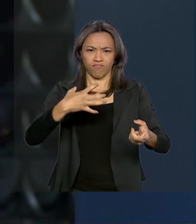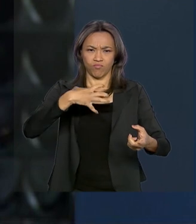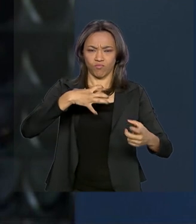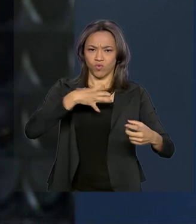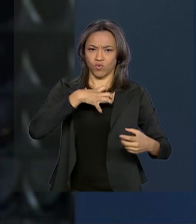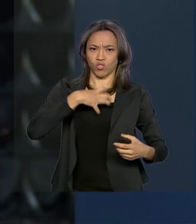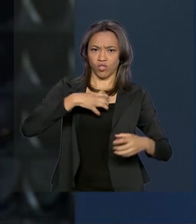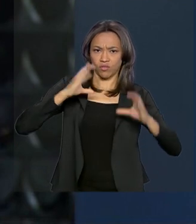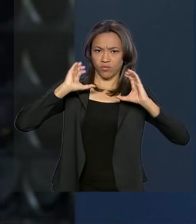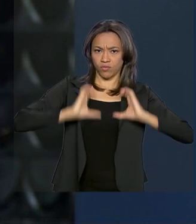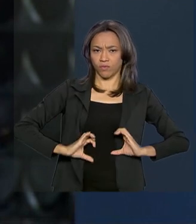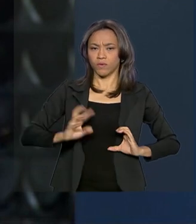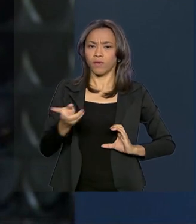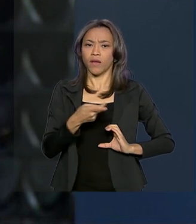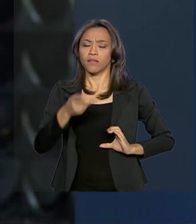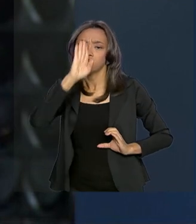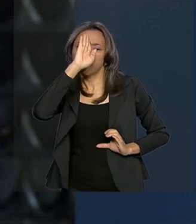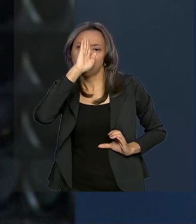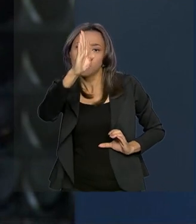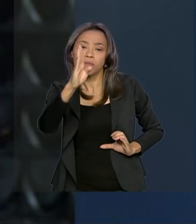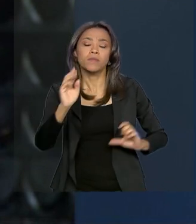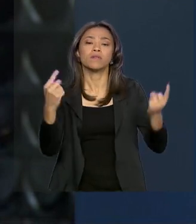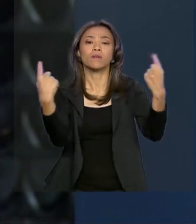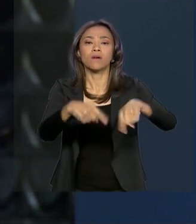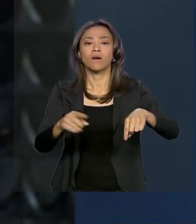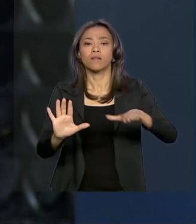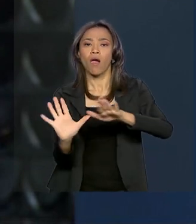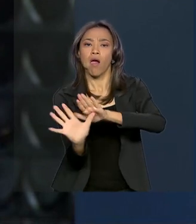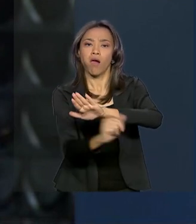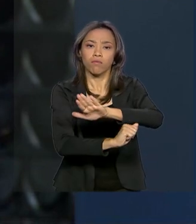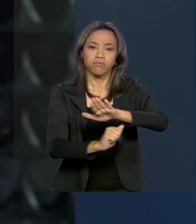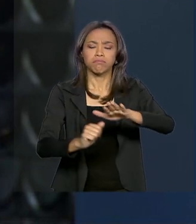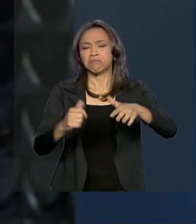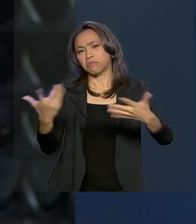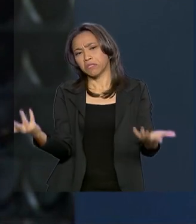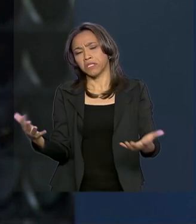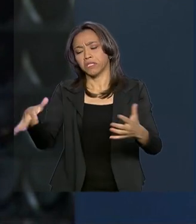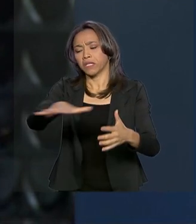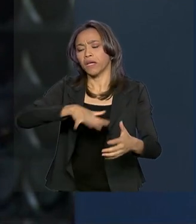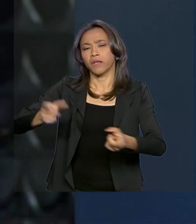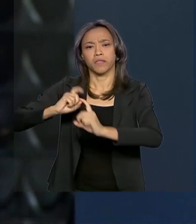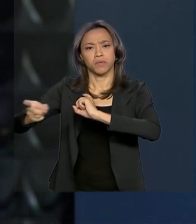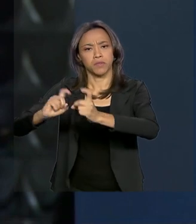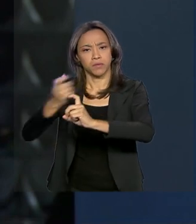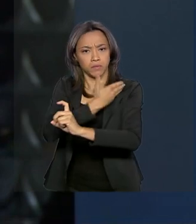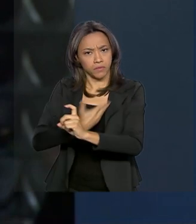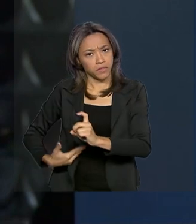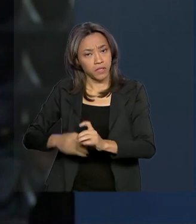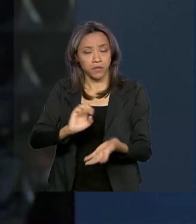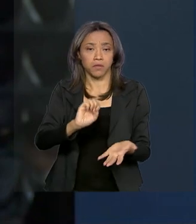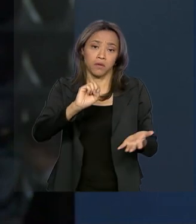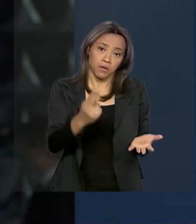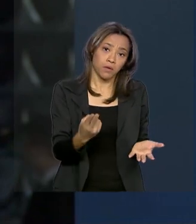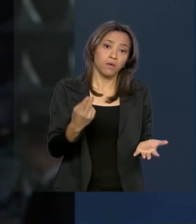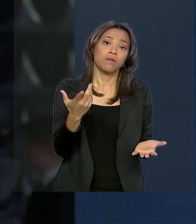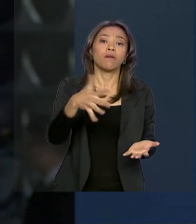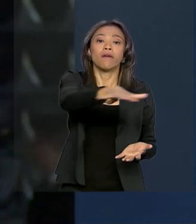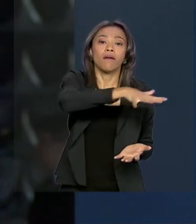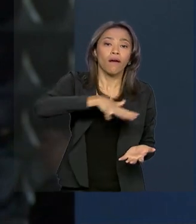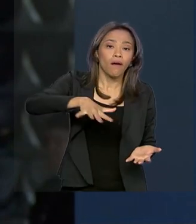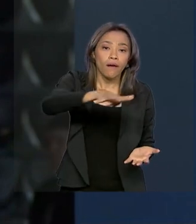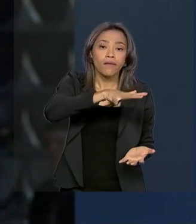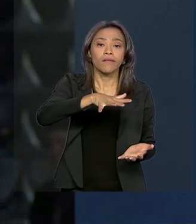em relação principalmente à corrupção, seja no setor público ou seja daqueles que dela